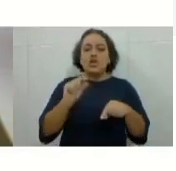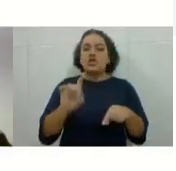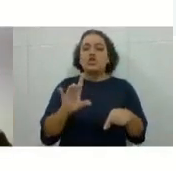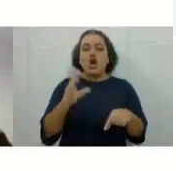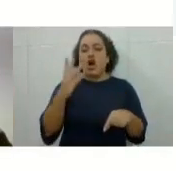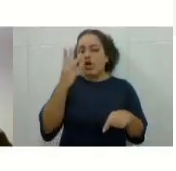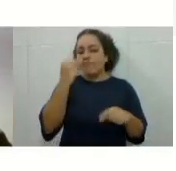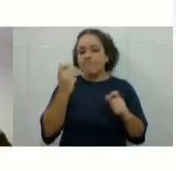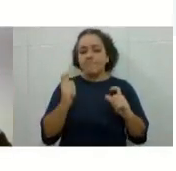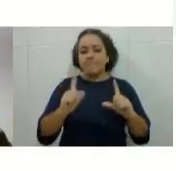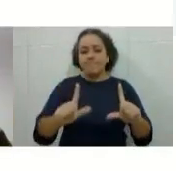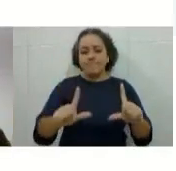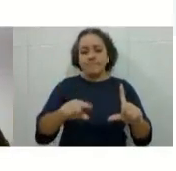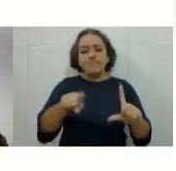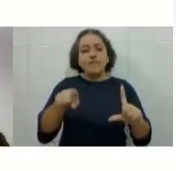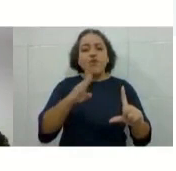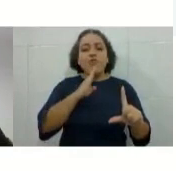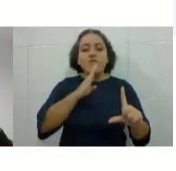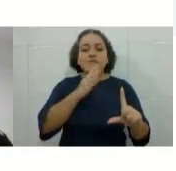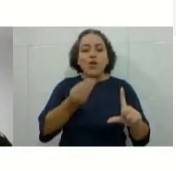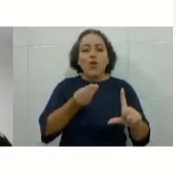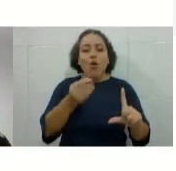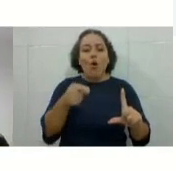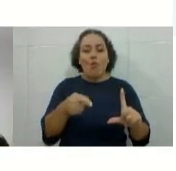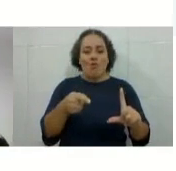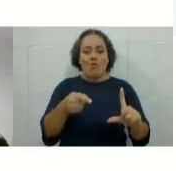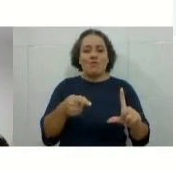vocês verem como que funciona. Aqui vocês têm